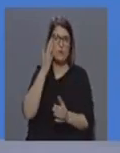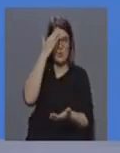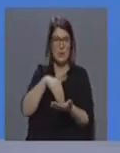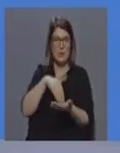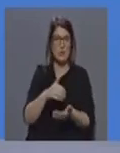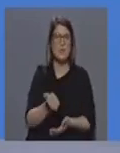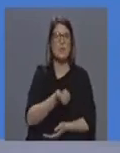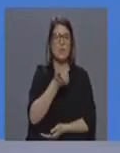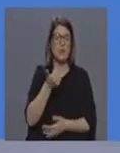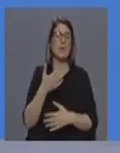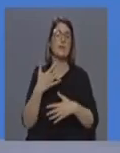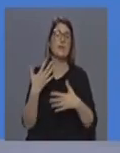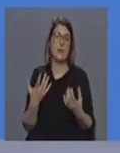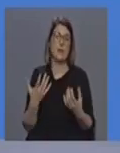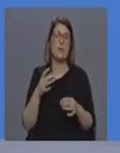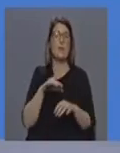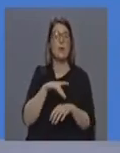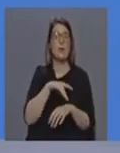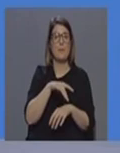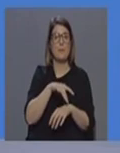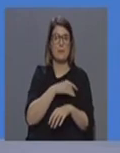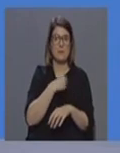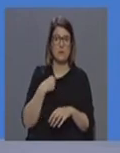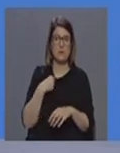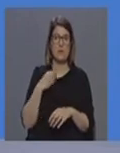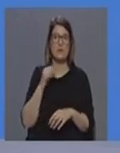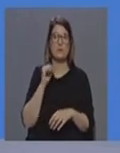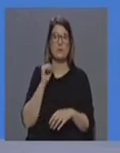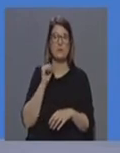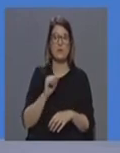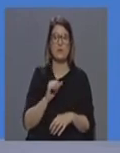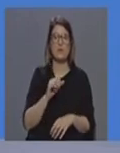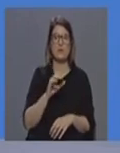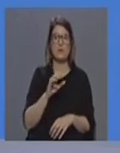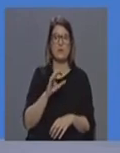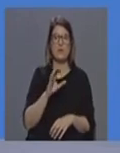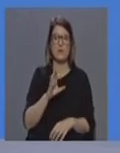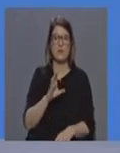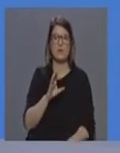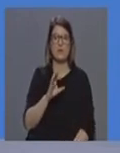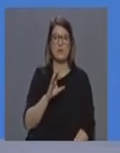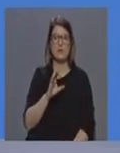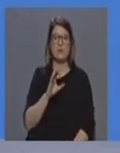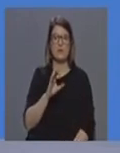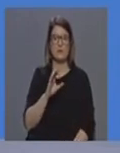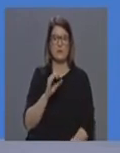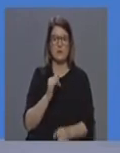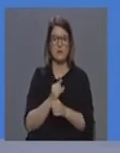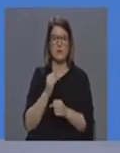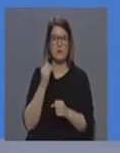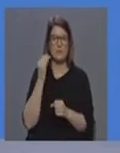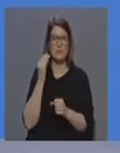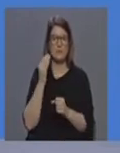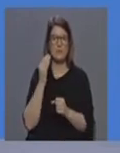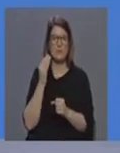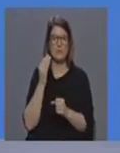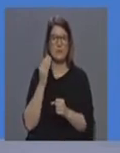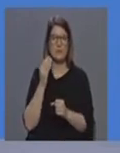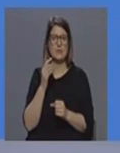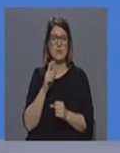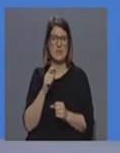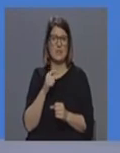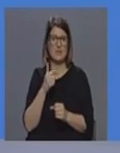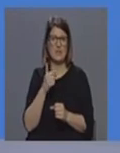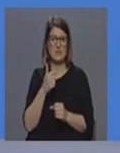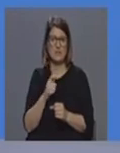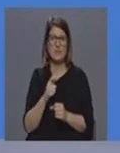a medicina intensiva do H8 está com os seus profissionais fazendo um esforço como